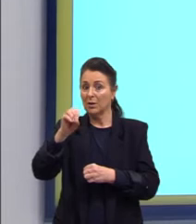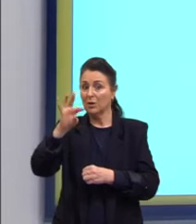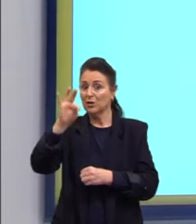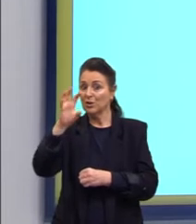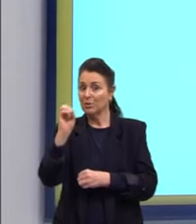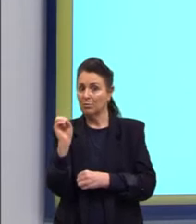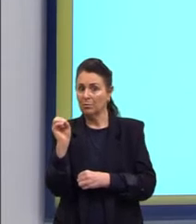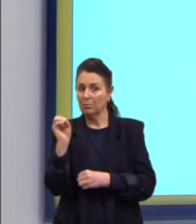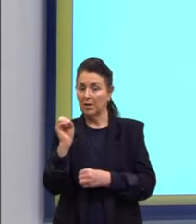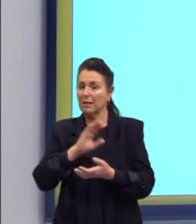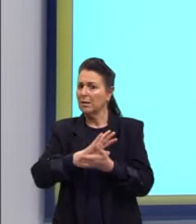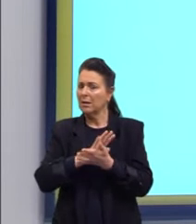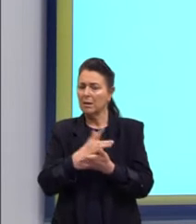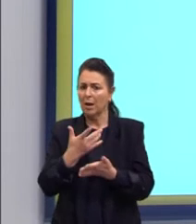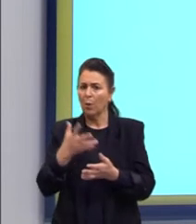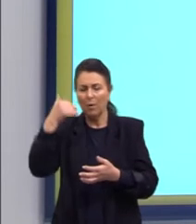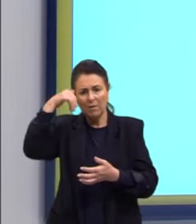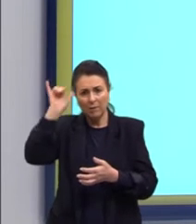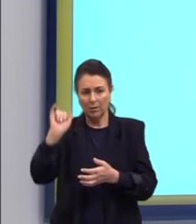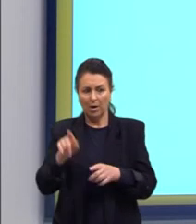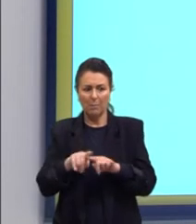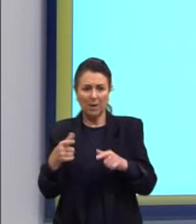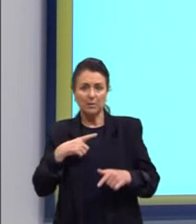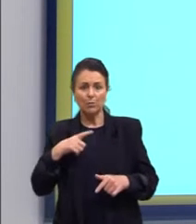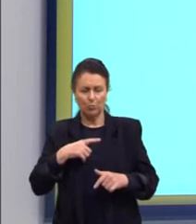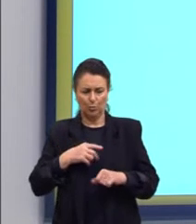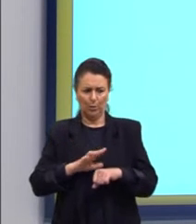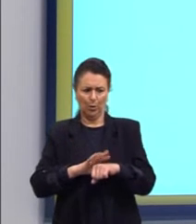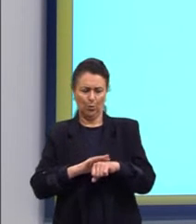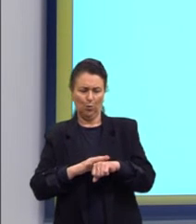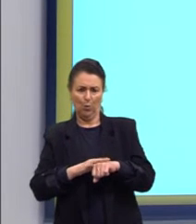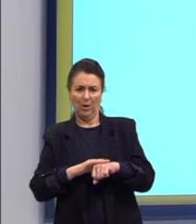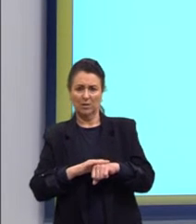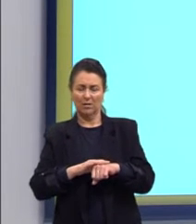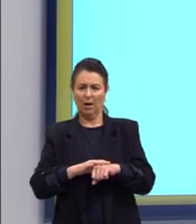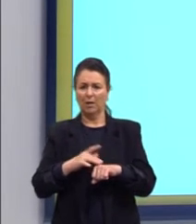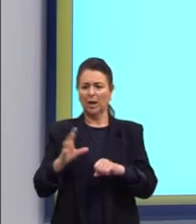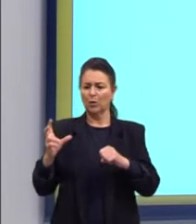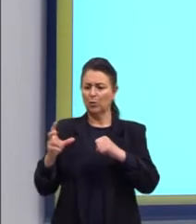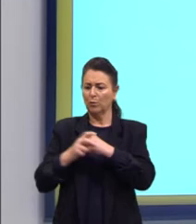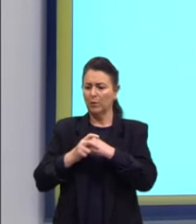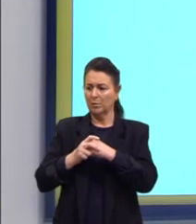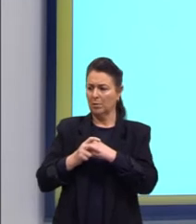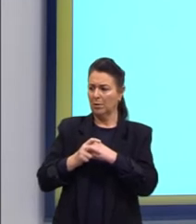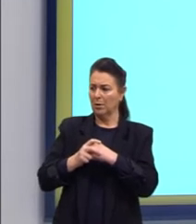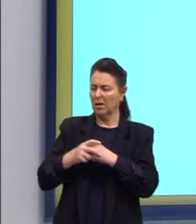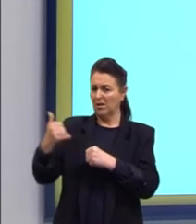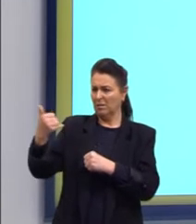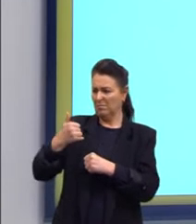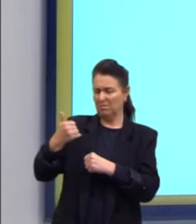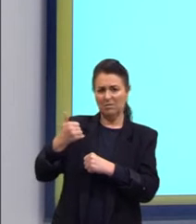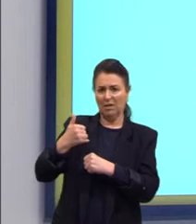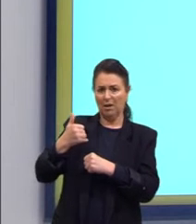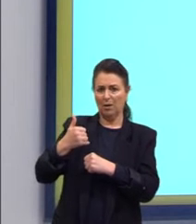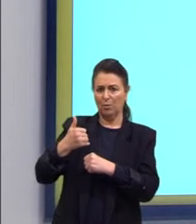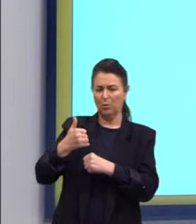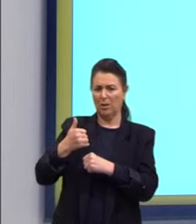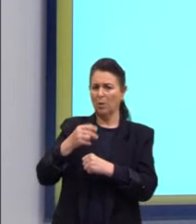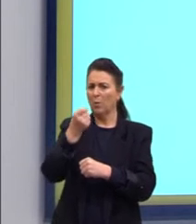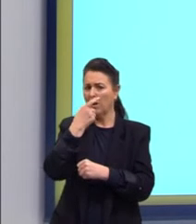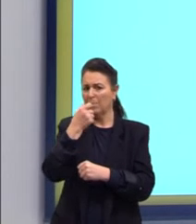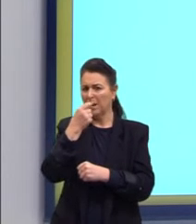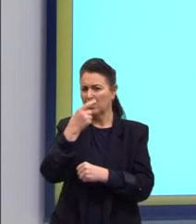Ai, professora, mas eu estava com uma doença viral lá e me receitaram antibiótico. Tá, pode ser que